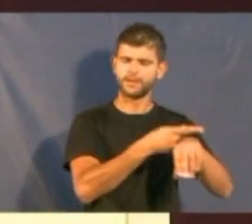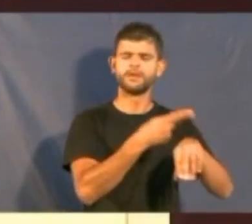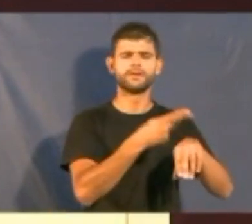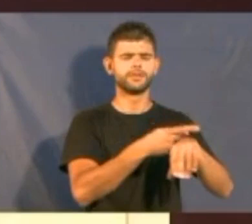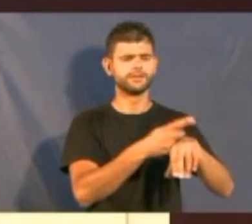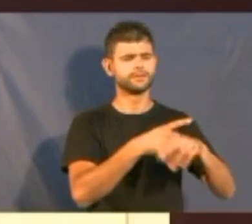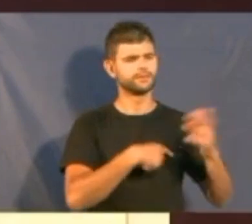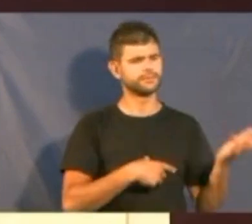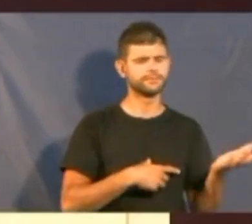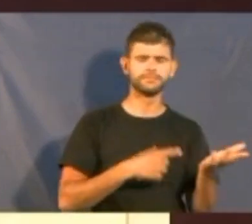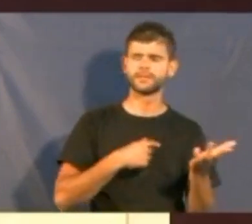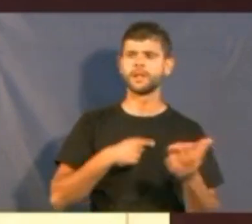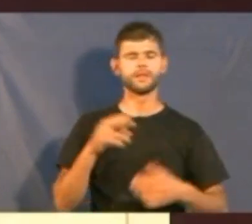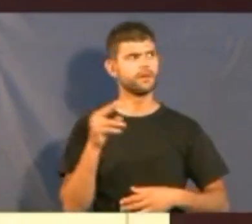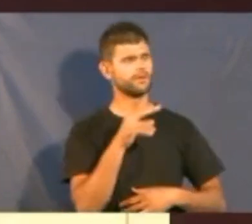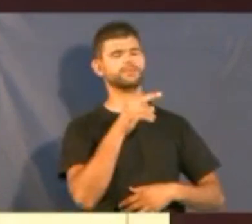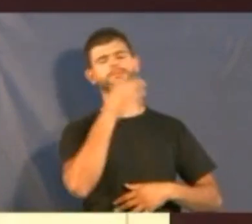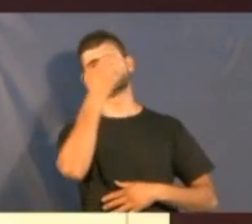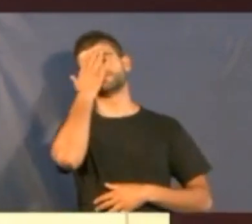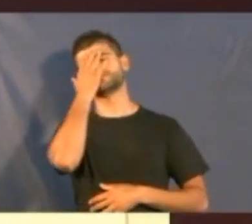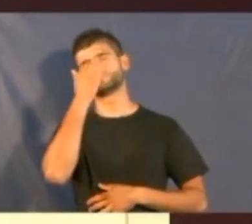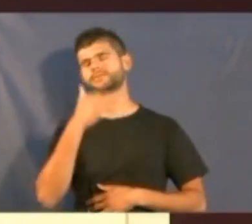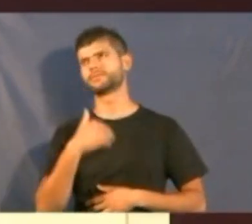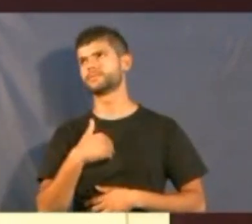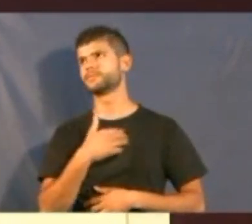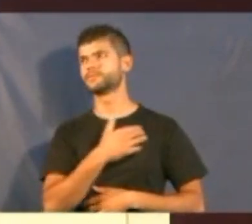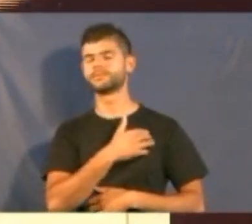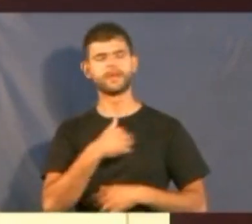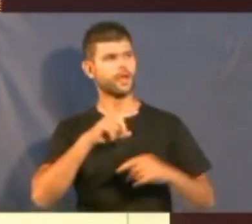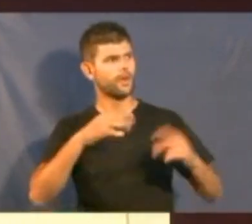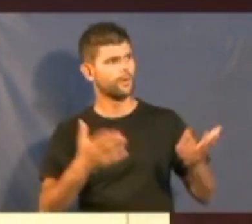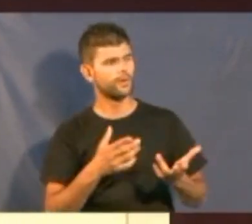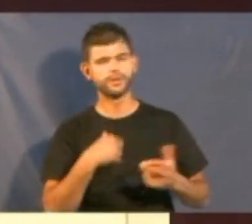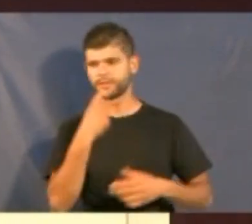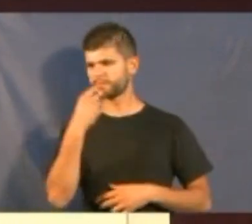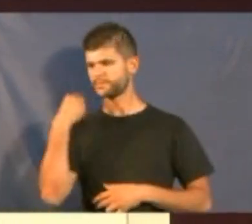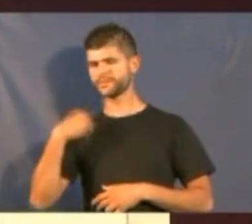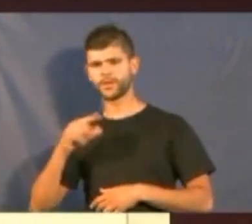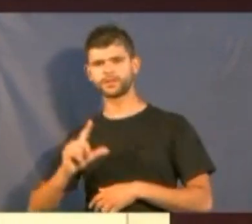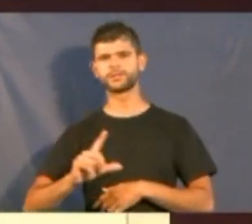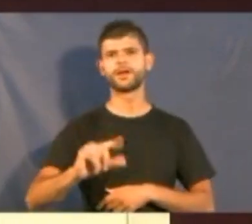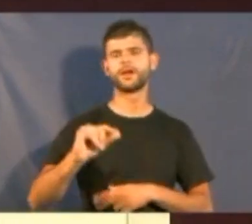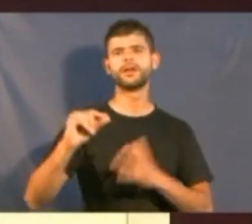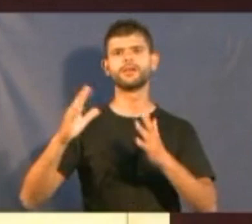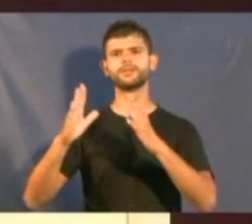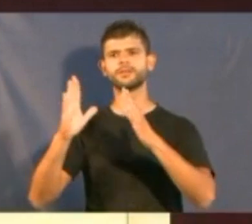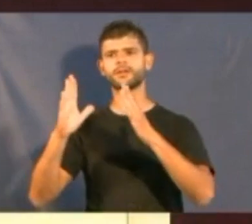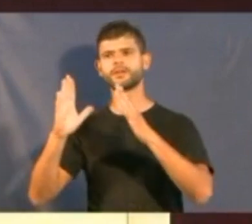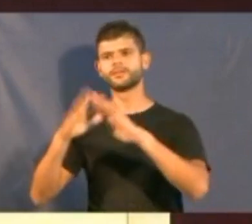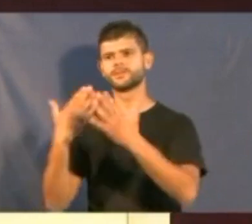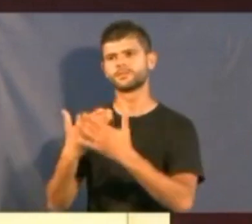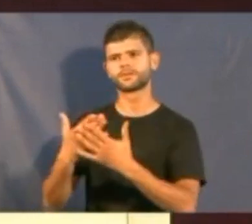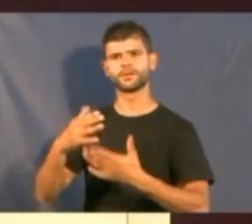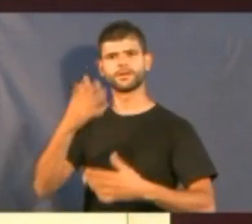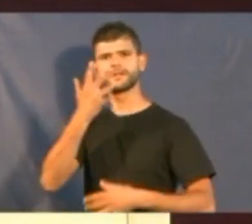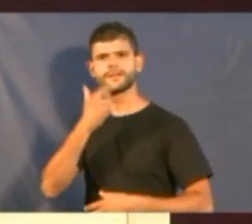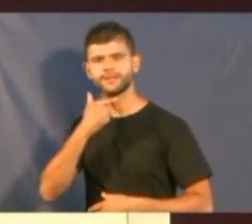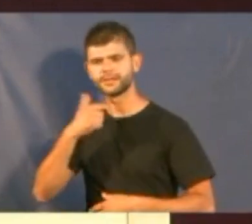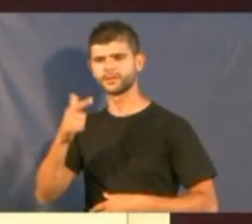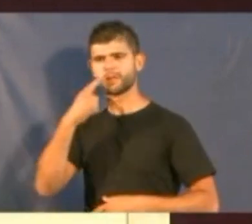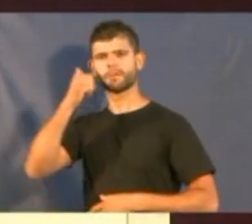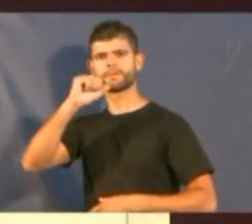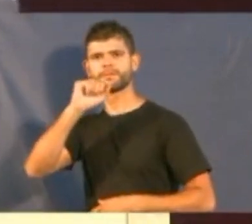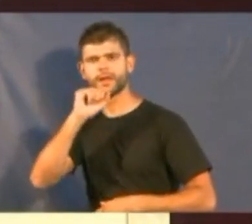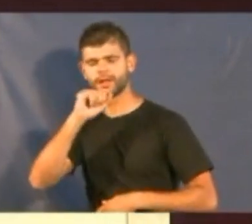louvado seja Deus. É hoje. Recém saído do orfanato, imagina. Saí do pau da Lima para a nadeira da Barra, em Salvador.